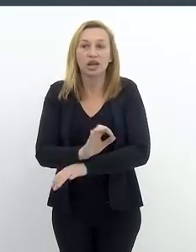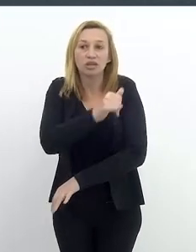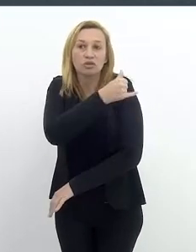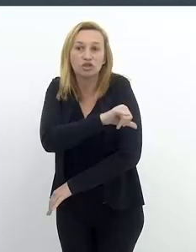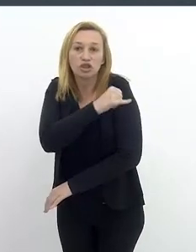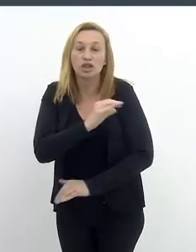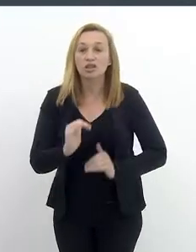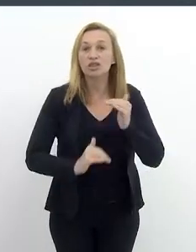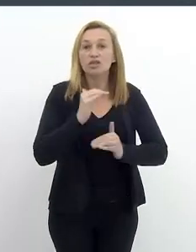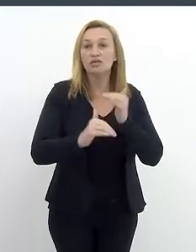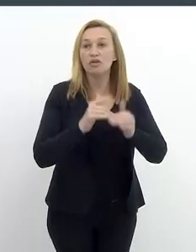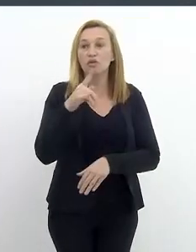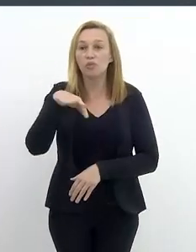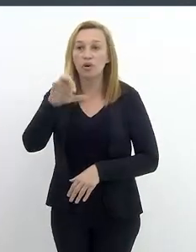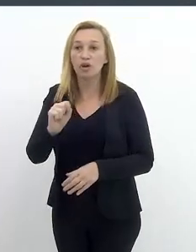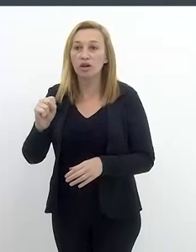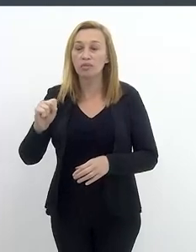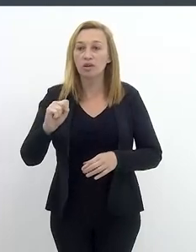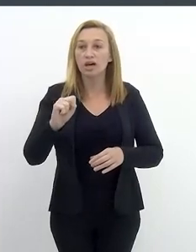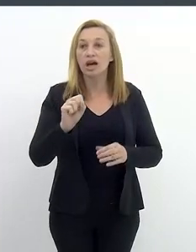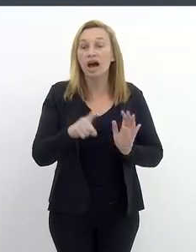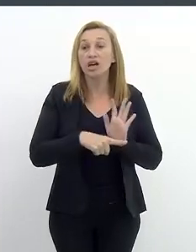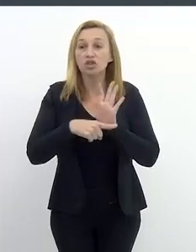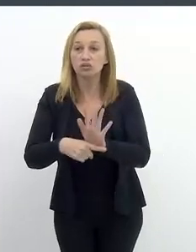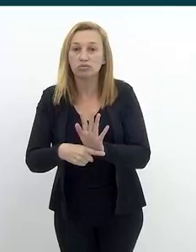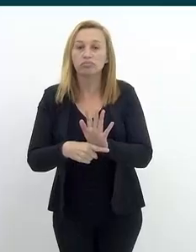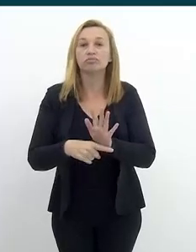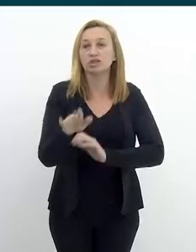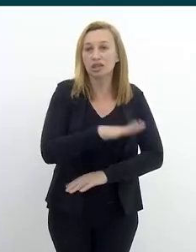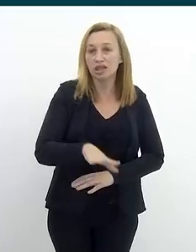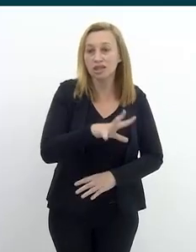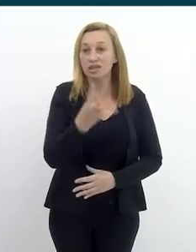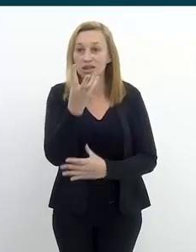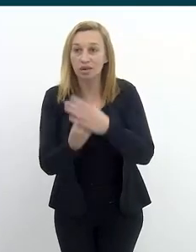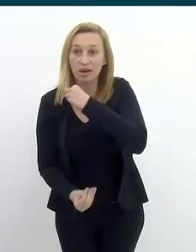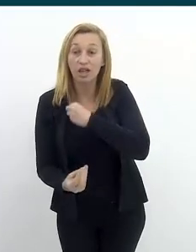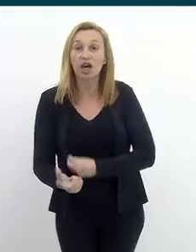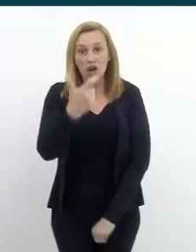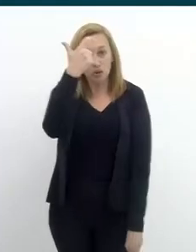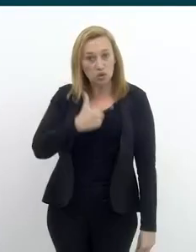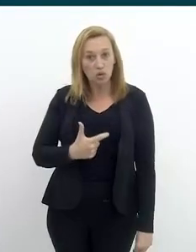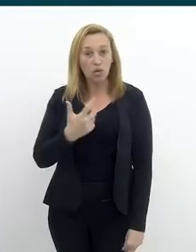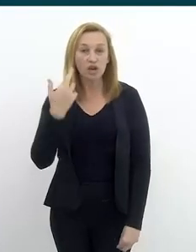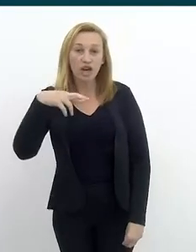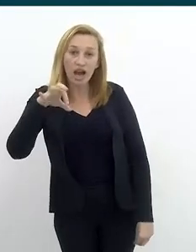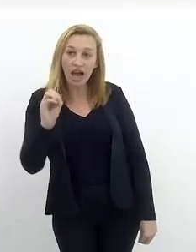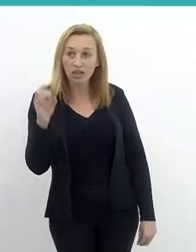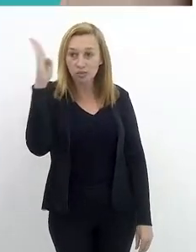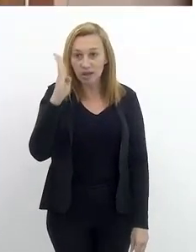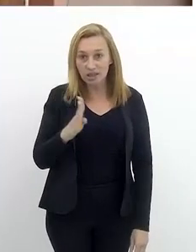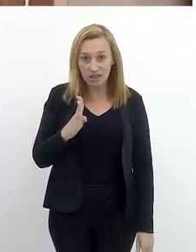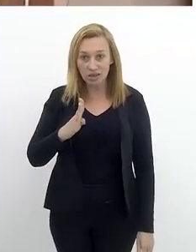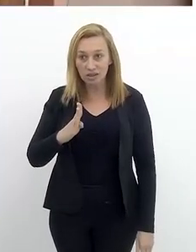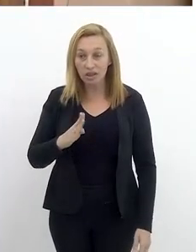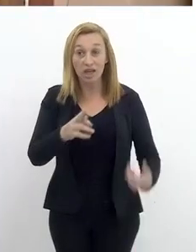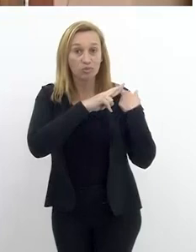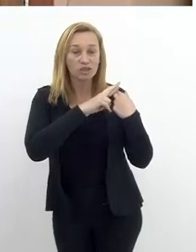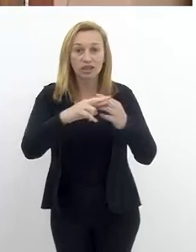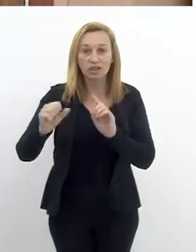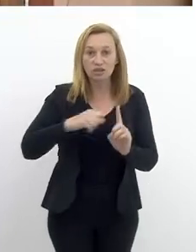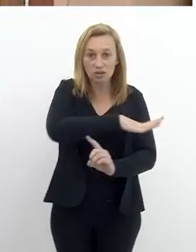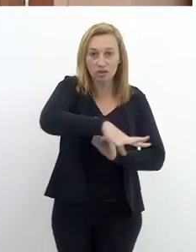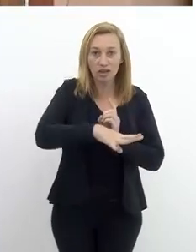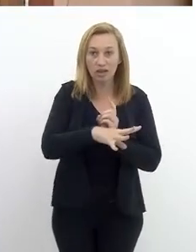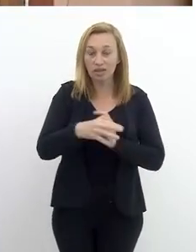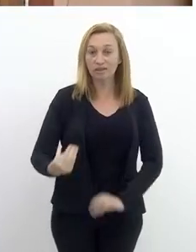Governo do Estado do Rio de Janeiro, que desenvolve o Programa SOS Crianças Desaparecidas. Eu sou o Ricardo